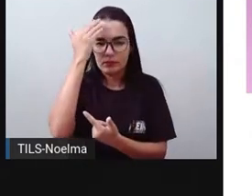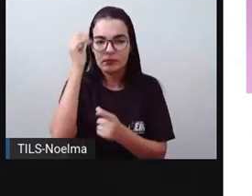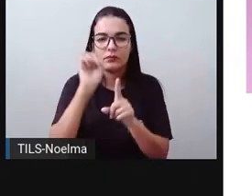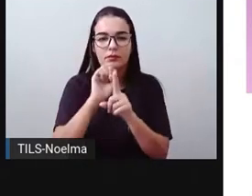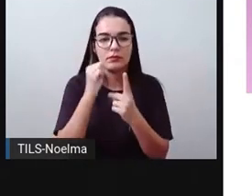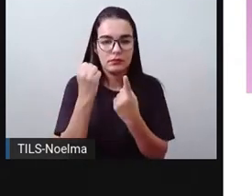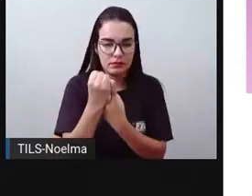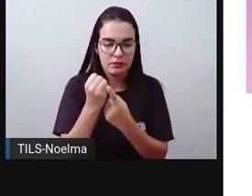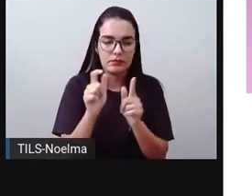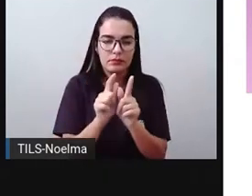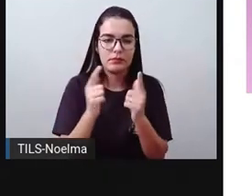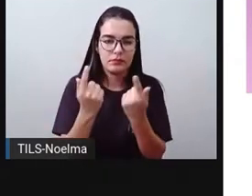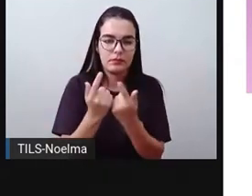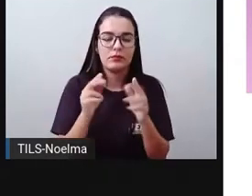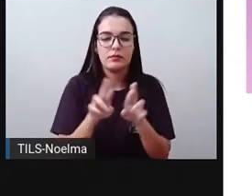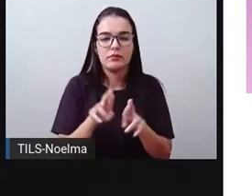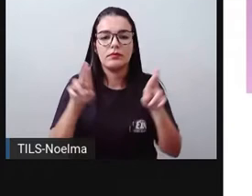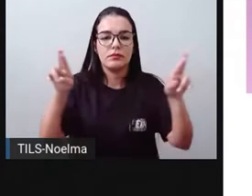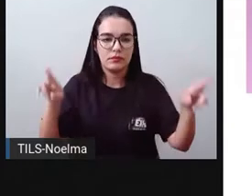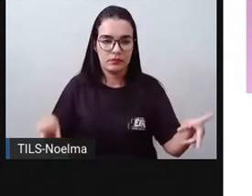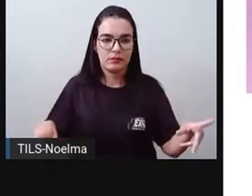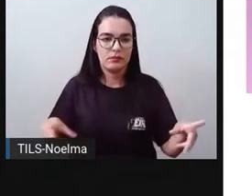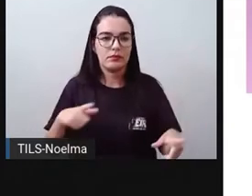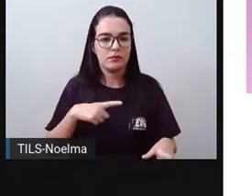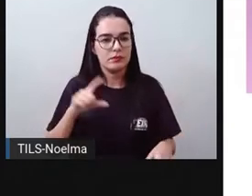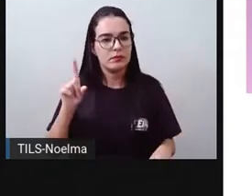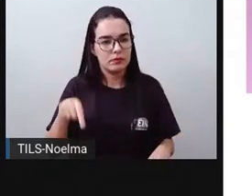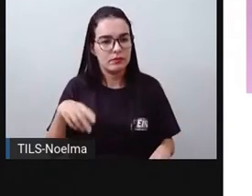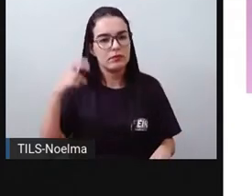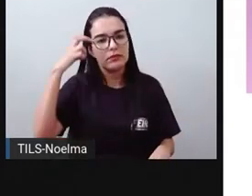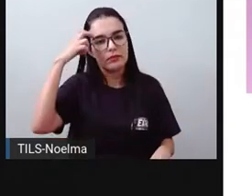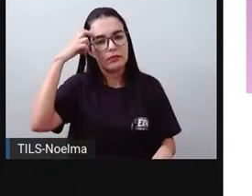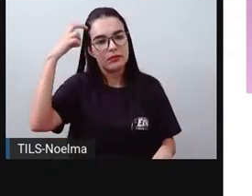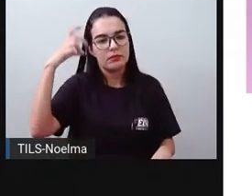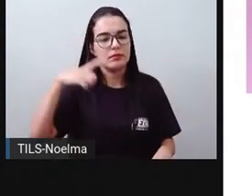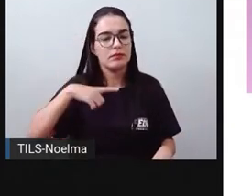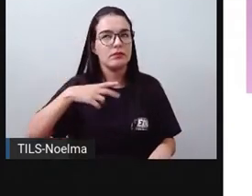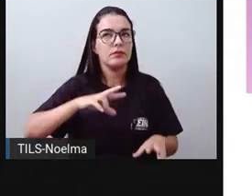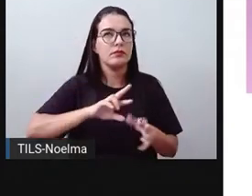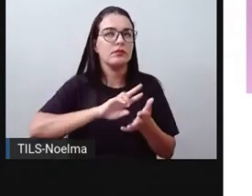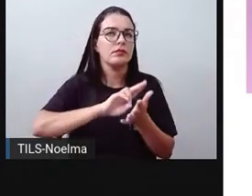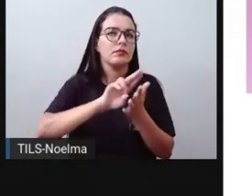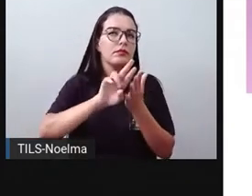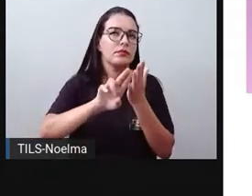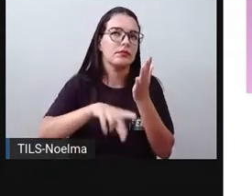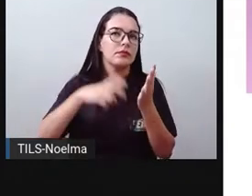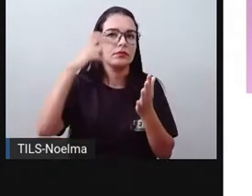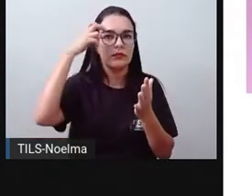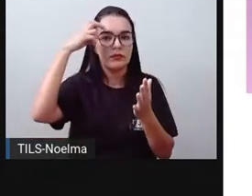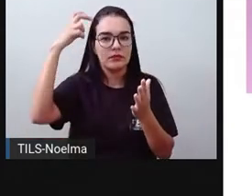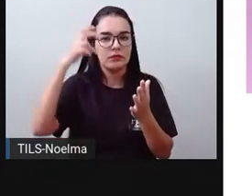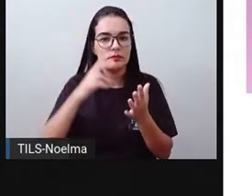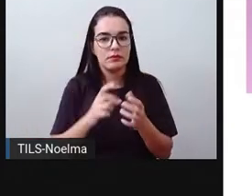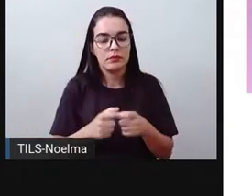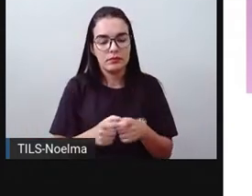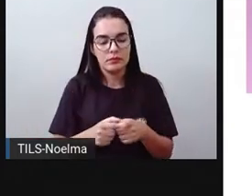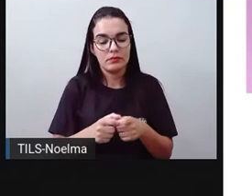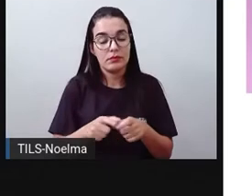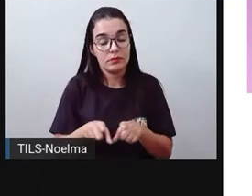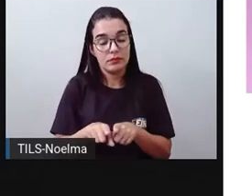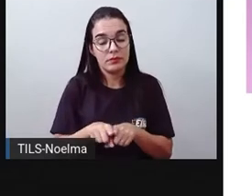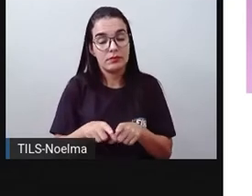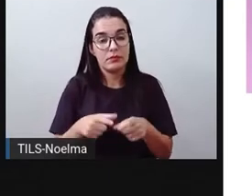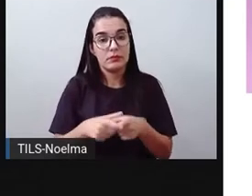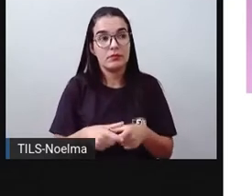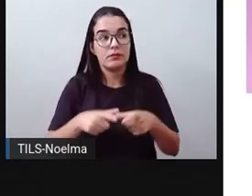diferentes. Então, existem aí diversos tipos de cultura formando uma cultura de uma amplitude maior. Mas,